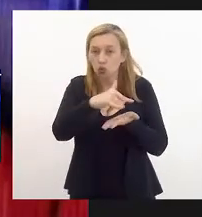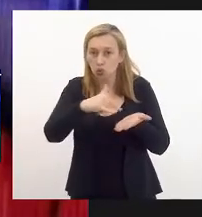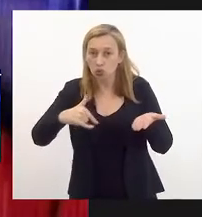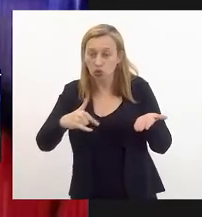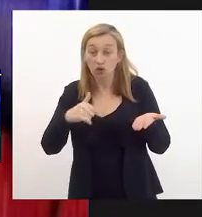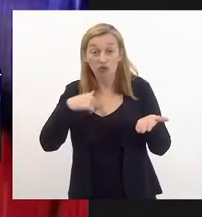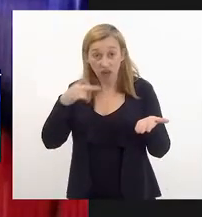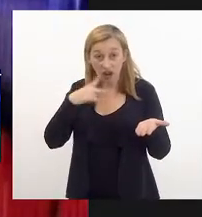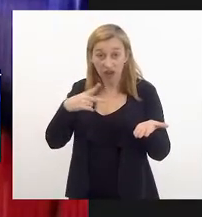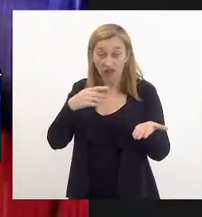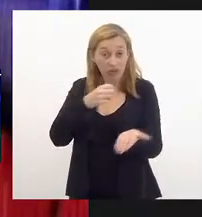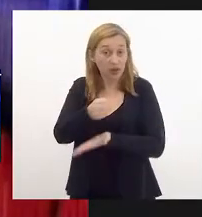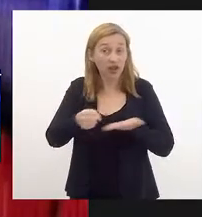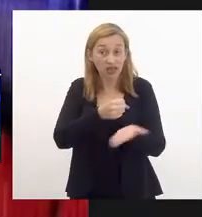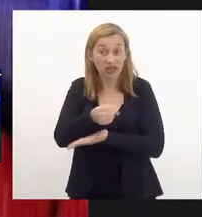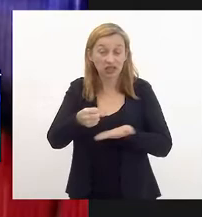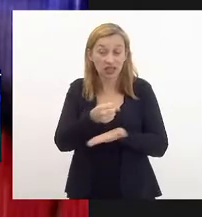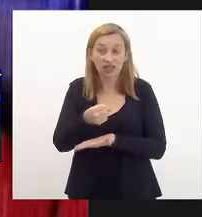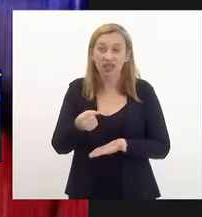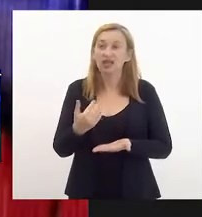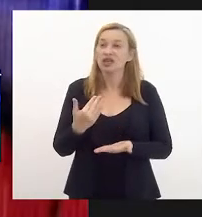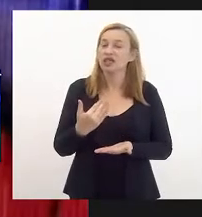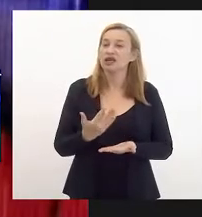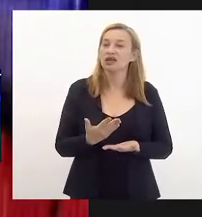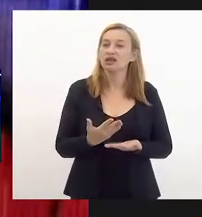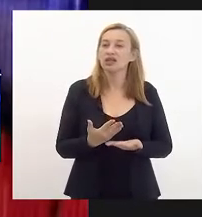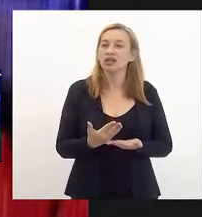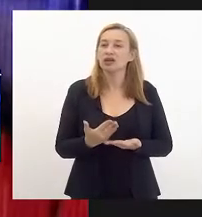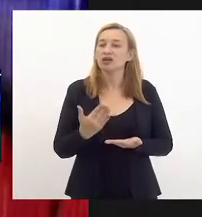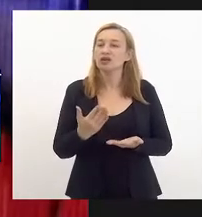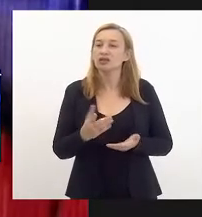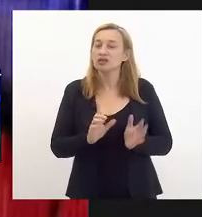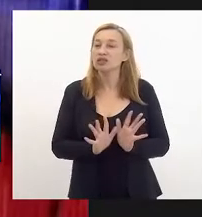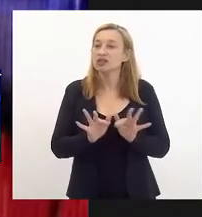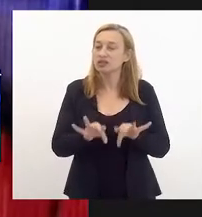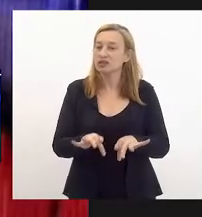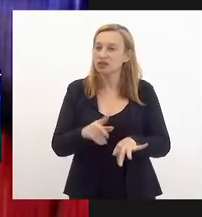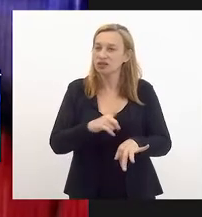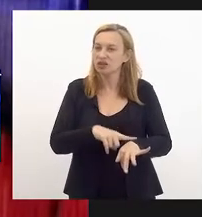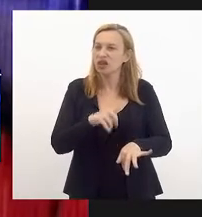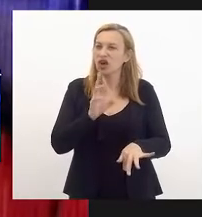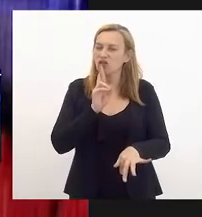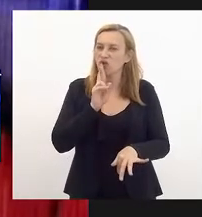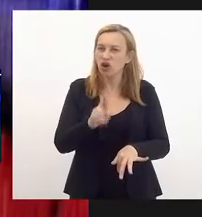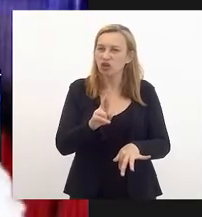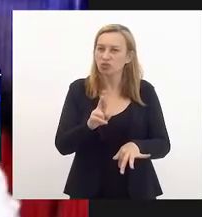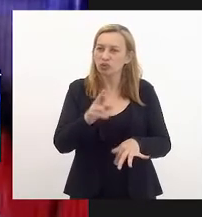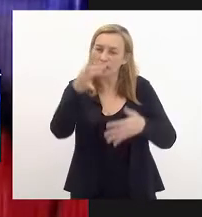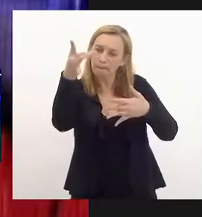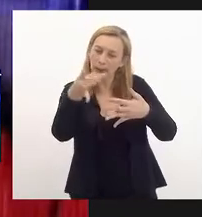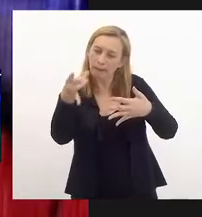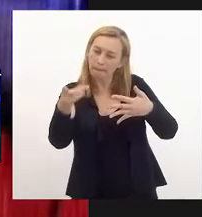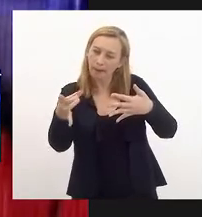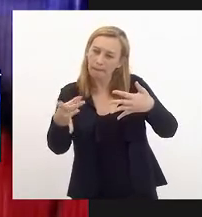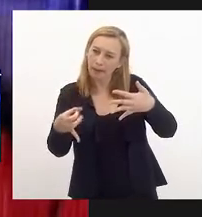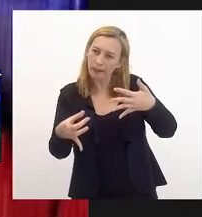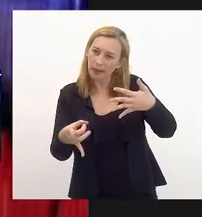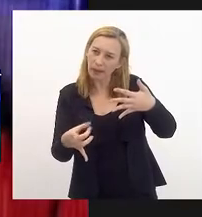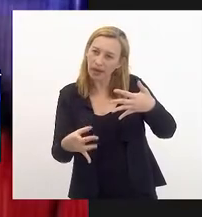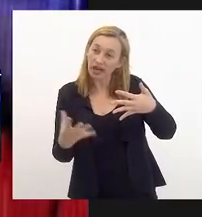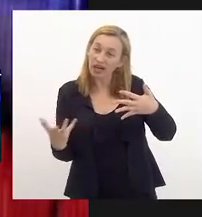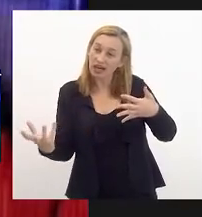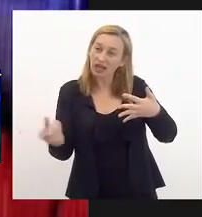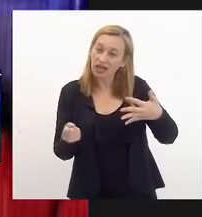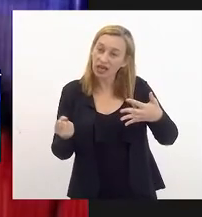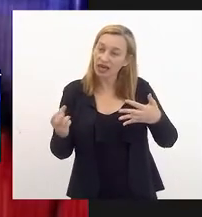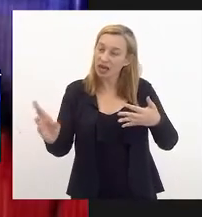Então, desde já, eu quero pedir para ser inscrita no expediente final, que eu vou responder ponto a ponto as respostas que recebi,